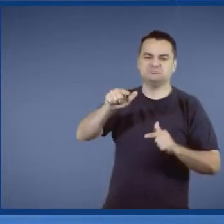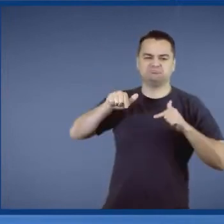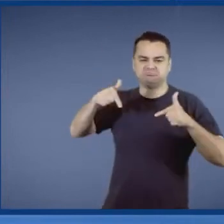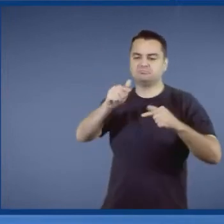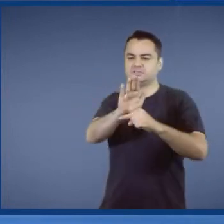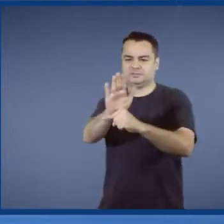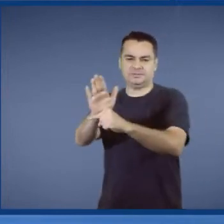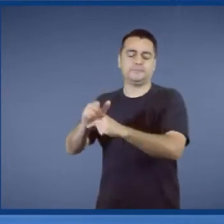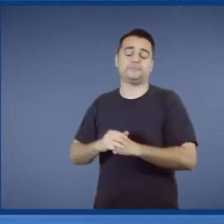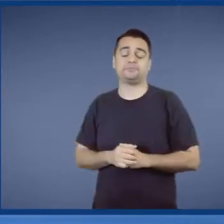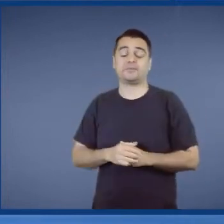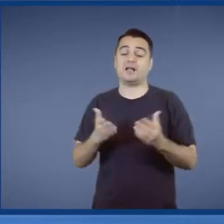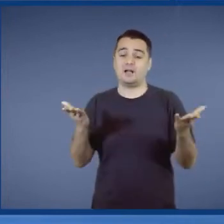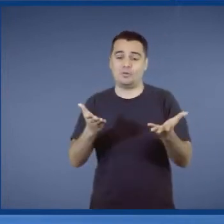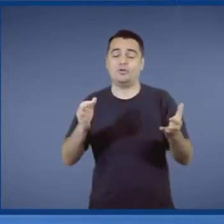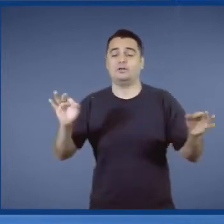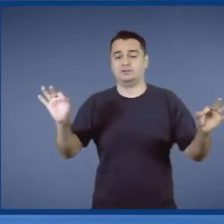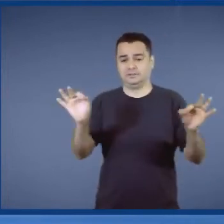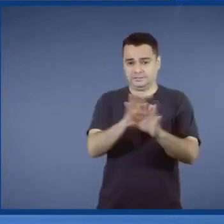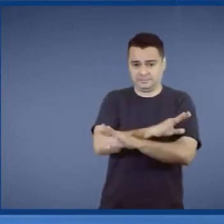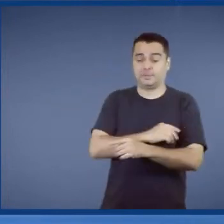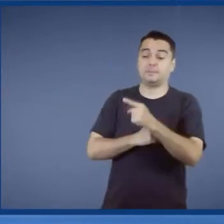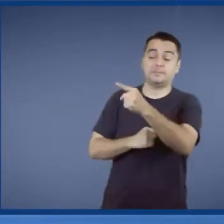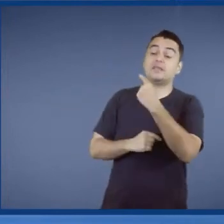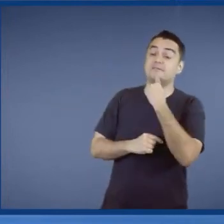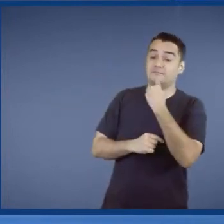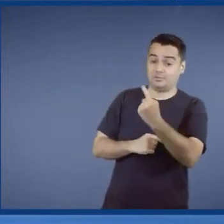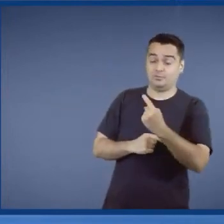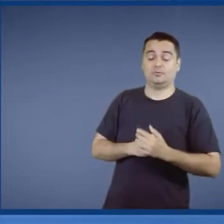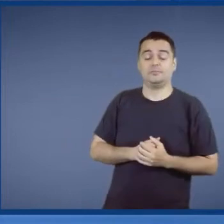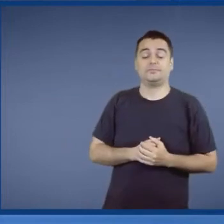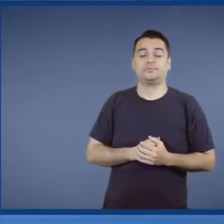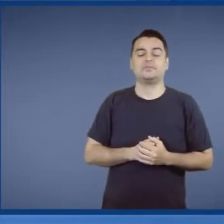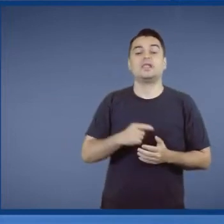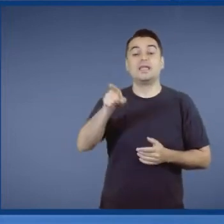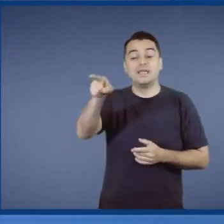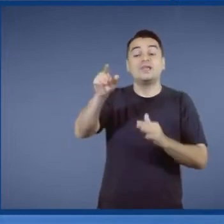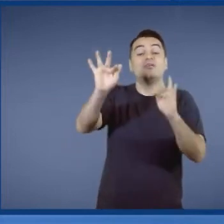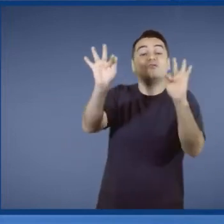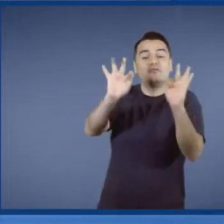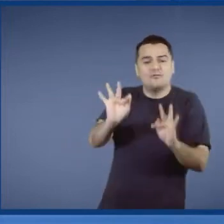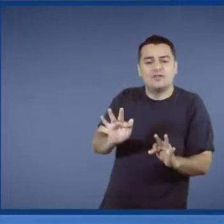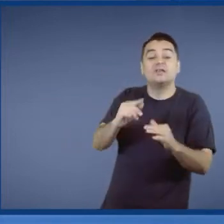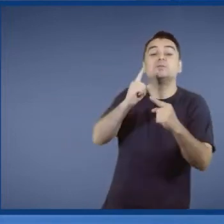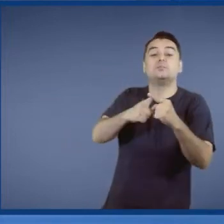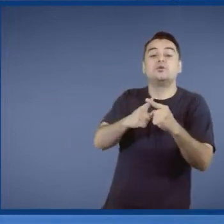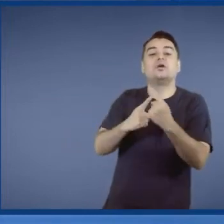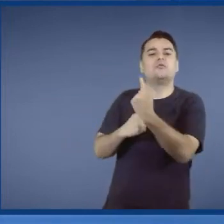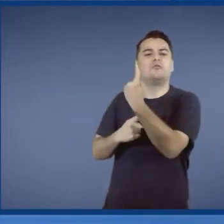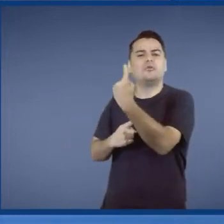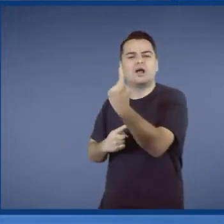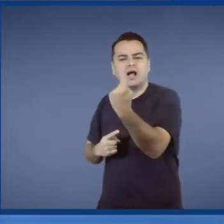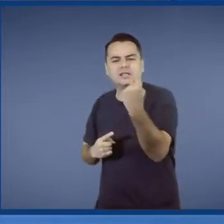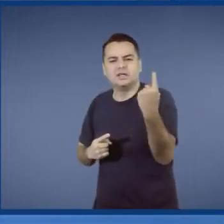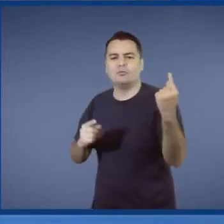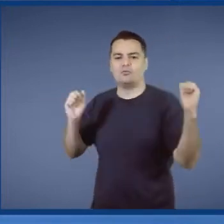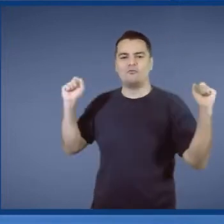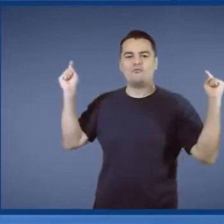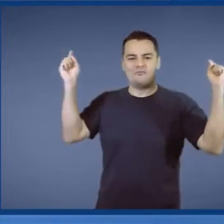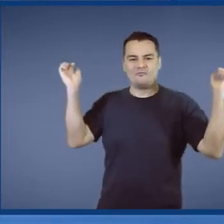E para finalizar, eu quero dizer o seguinte. Eu estou muito feliz porque todos vocês que estão aqui encararam essa jornada conosco.